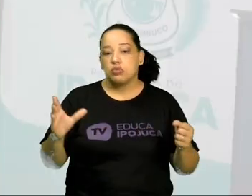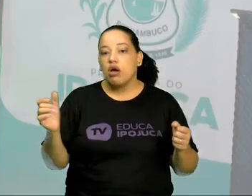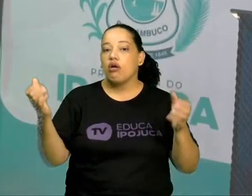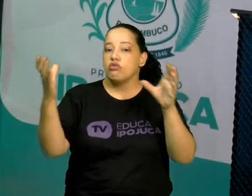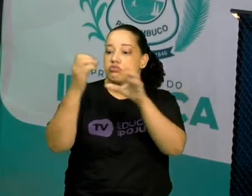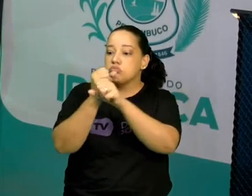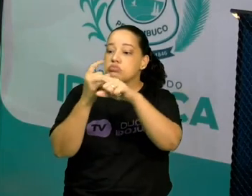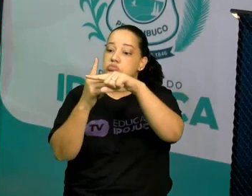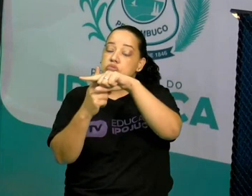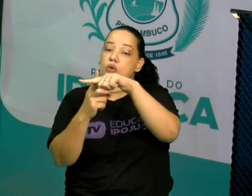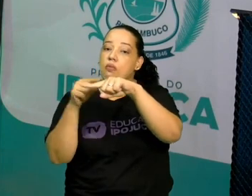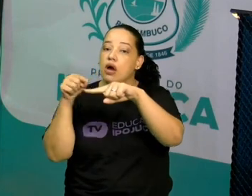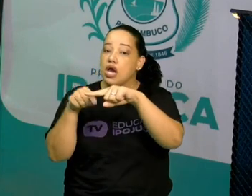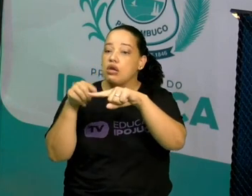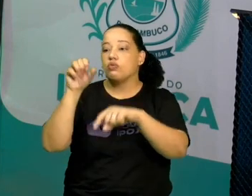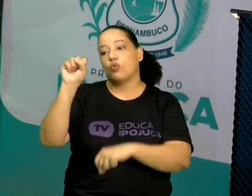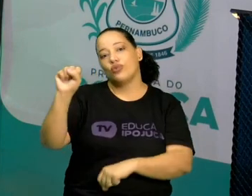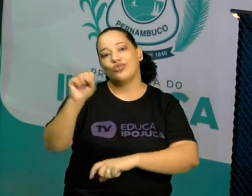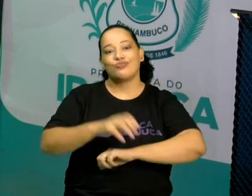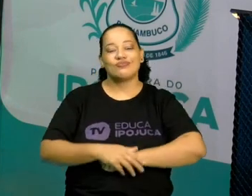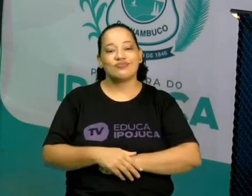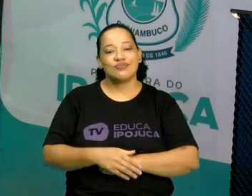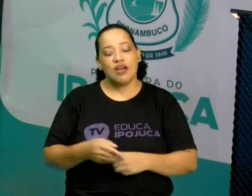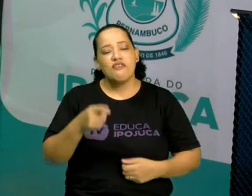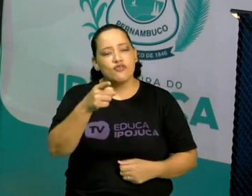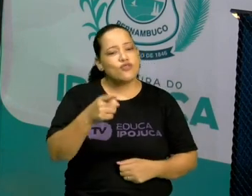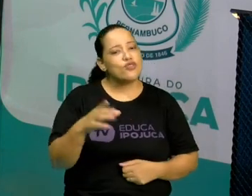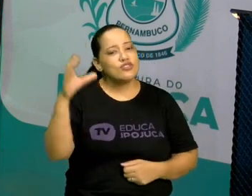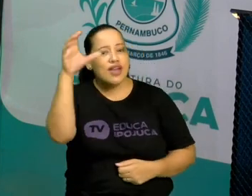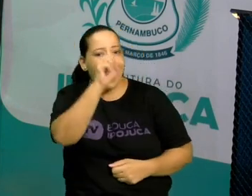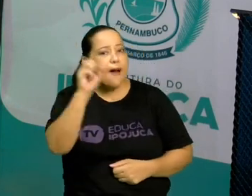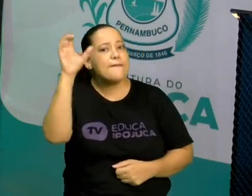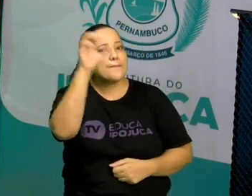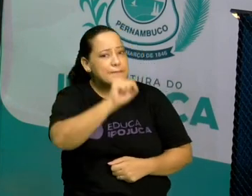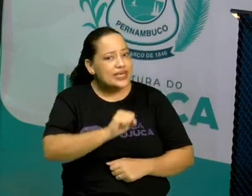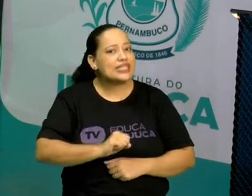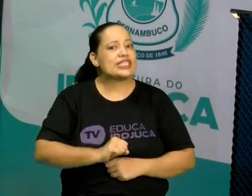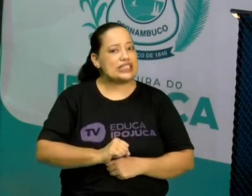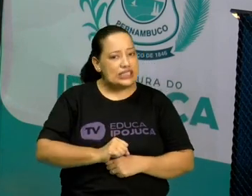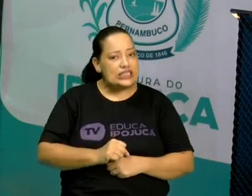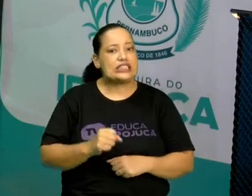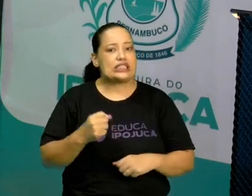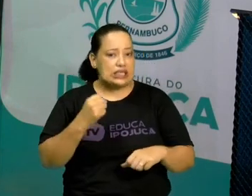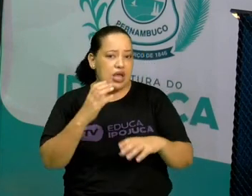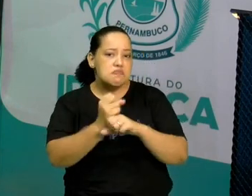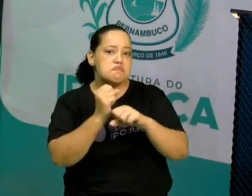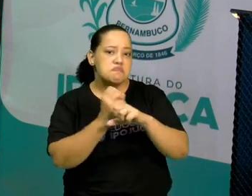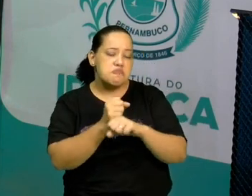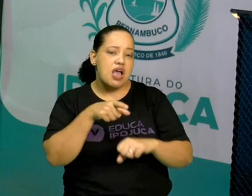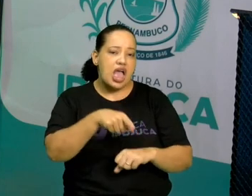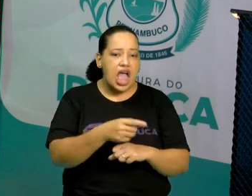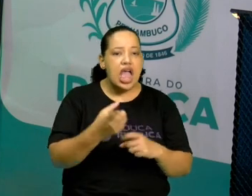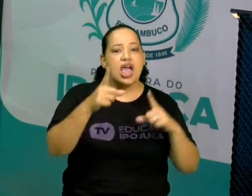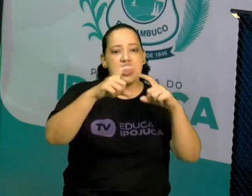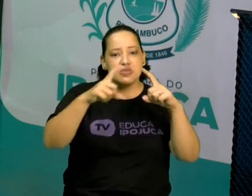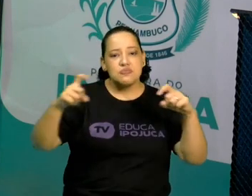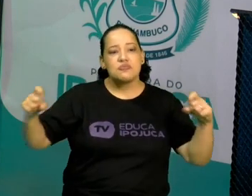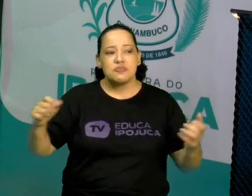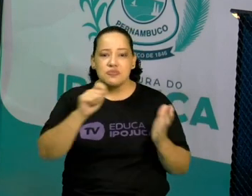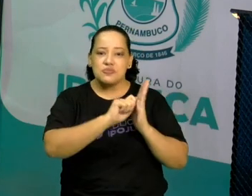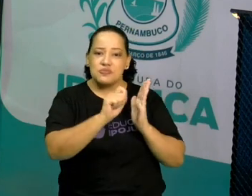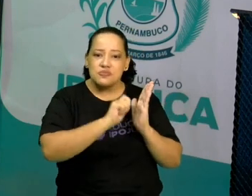Olha aí. Você aprendeu agora a trabalhar operações com notação científica.